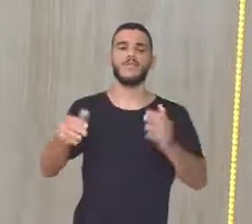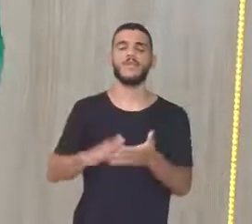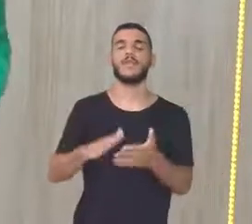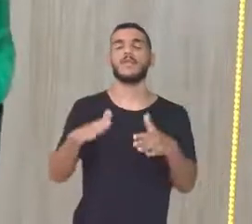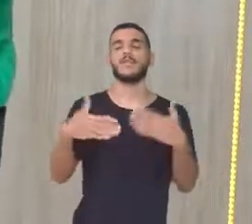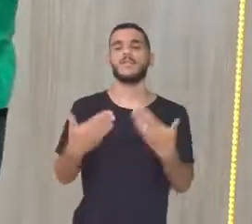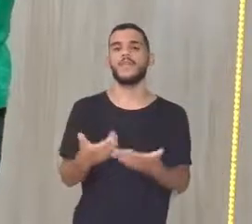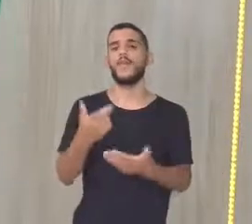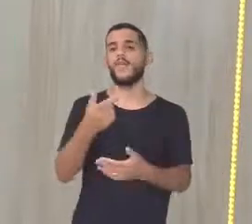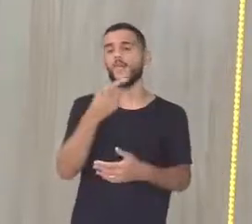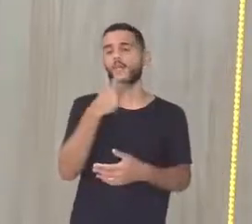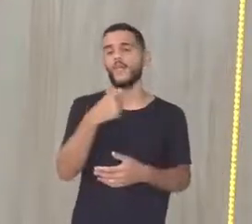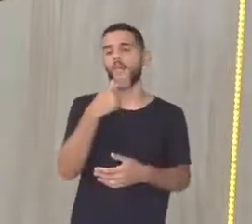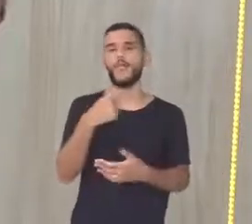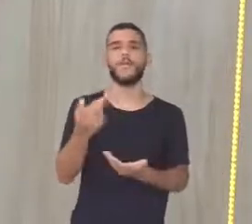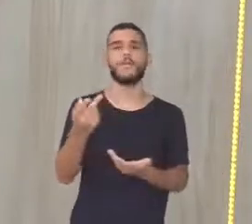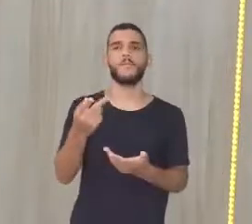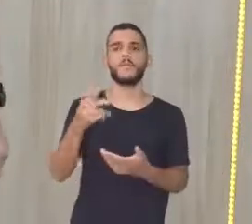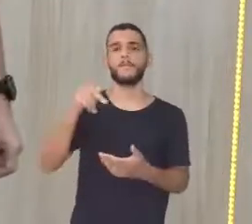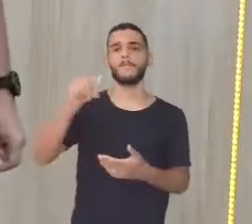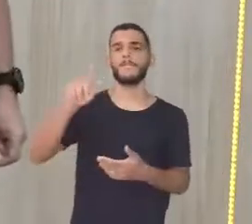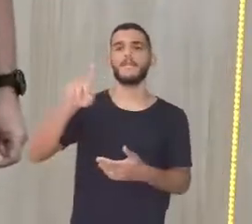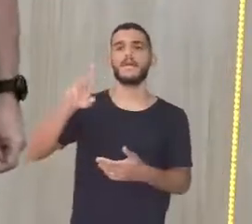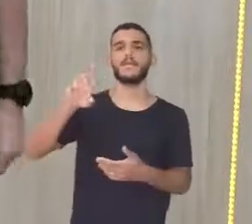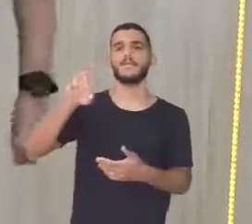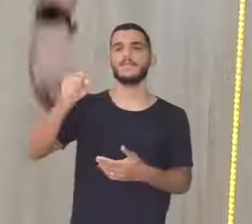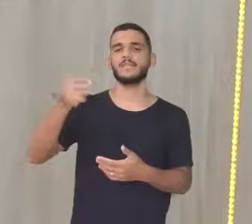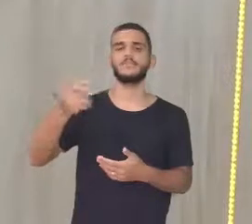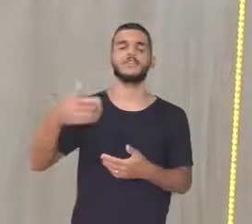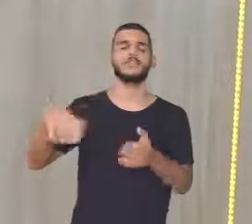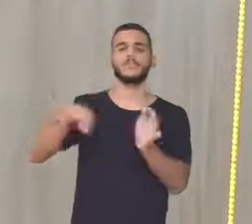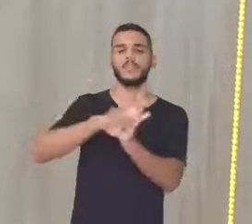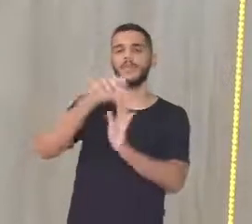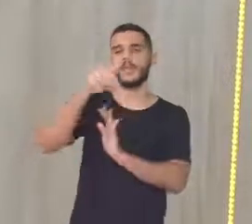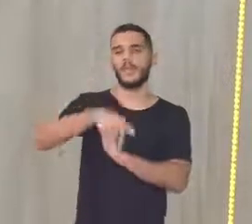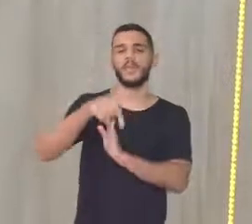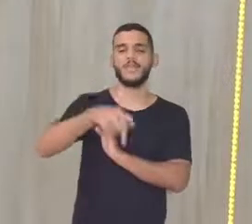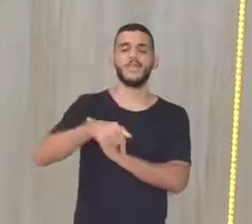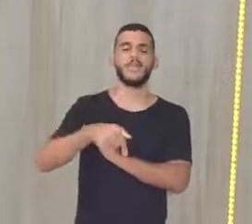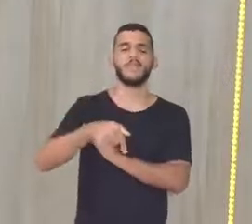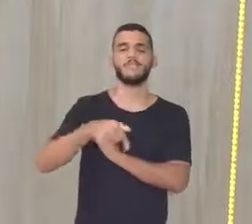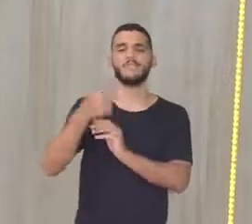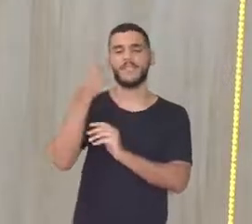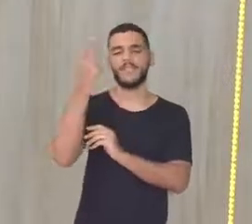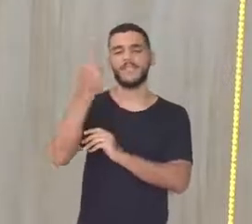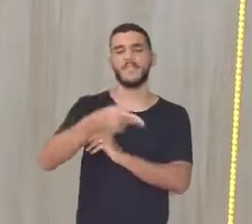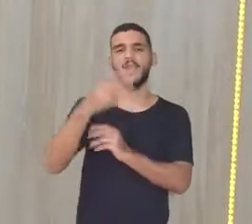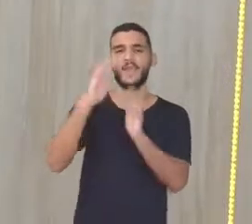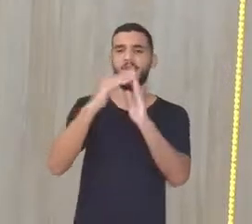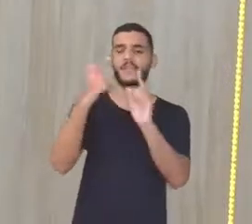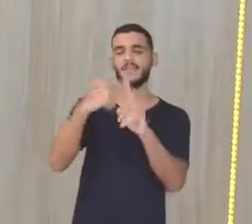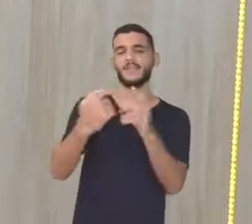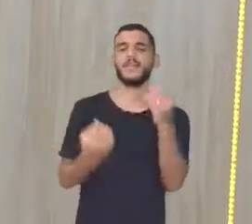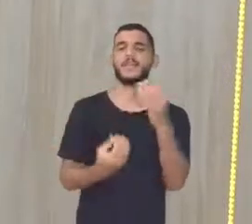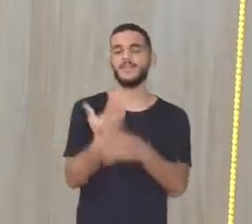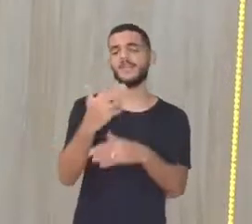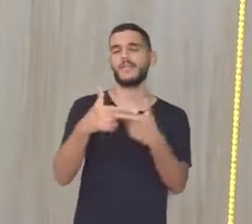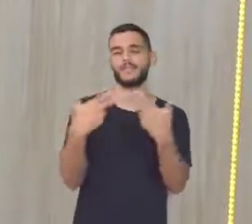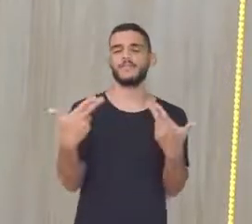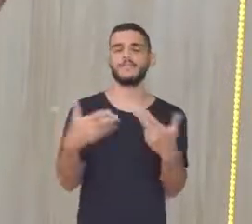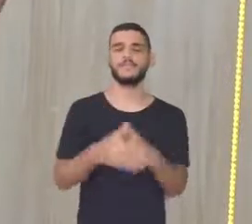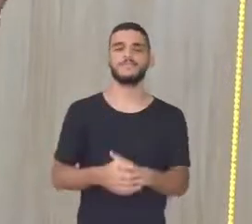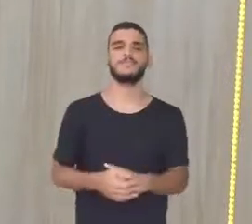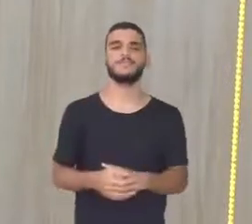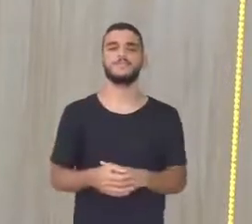jesuítas Que vieram Da Espanha Para lá E depois ficaram Na guiana francesa Com a conta que